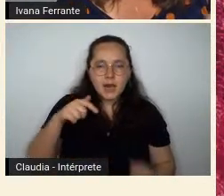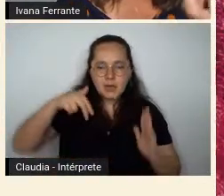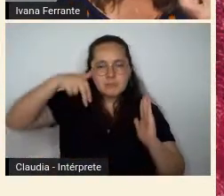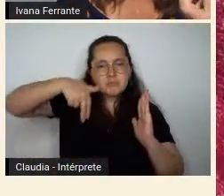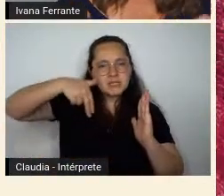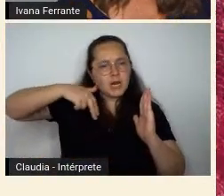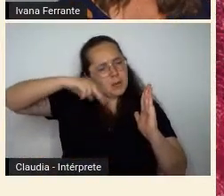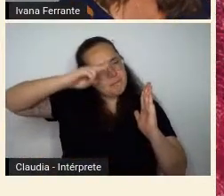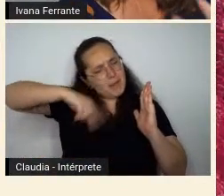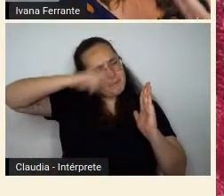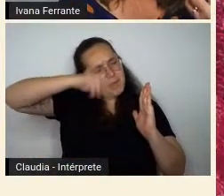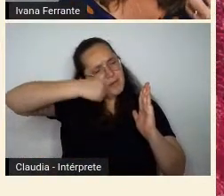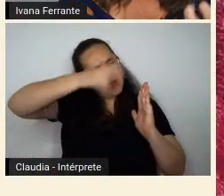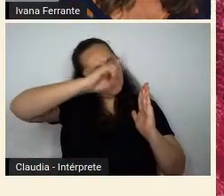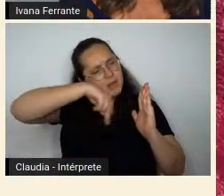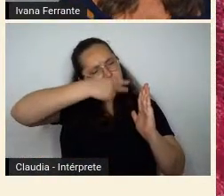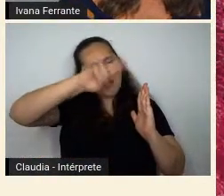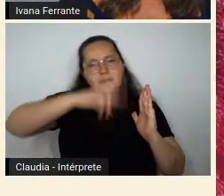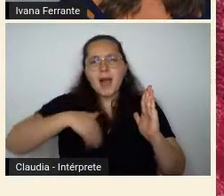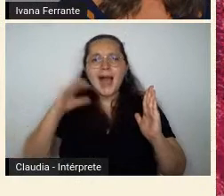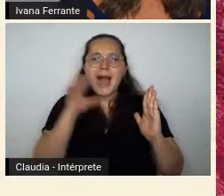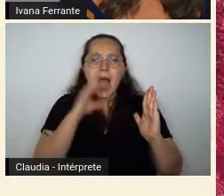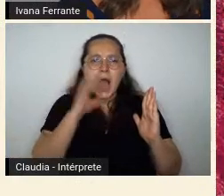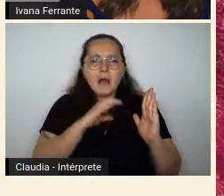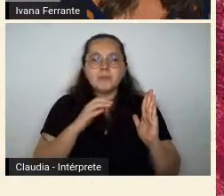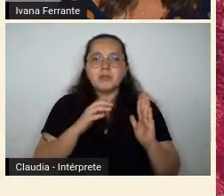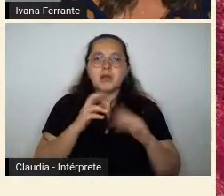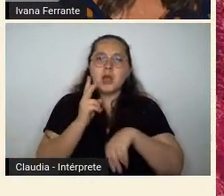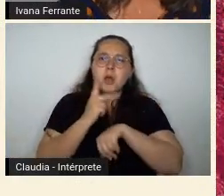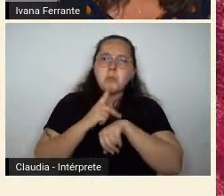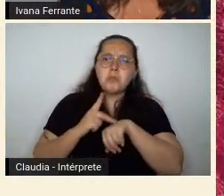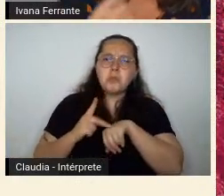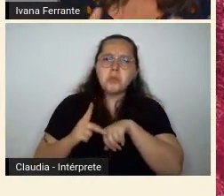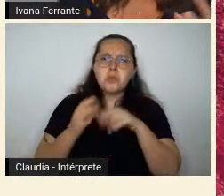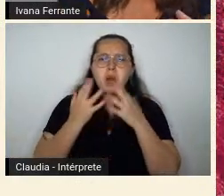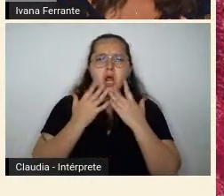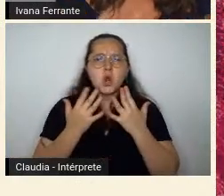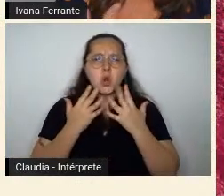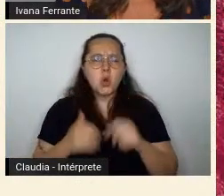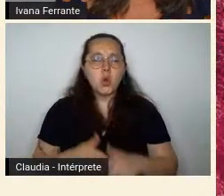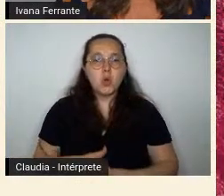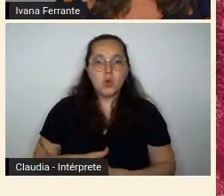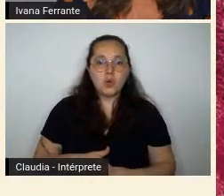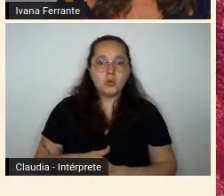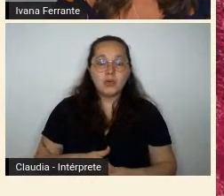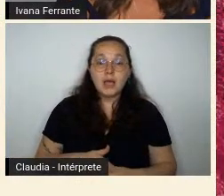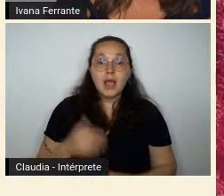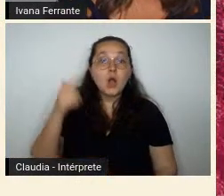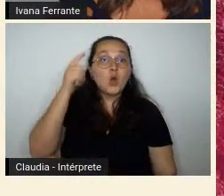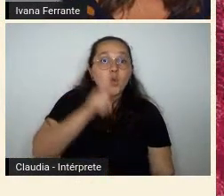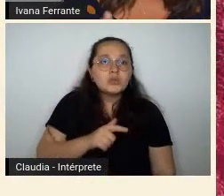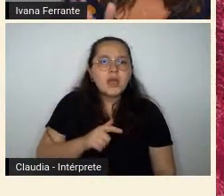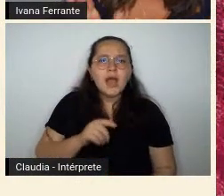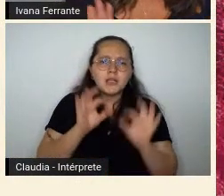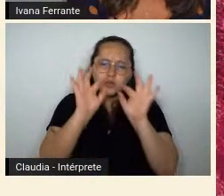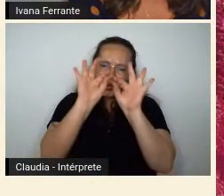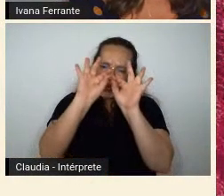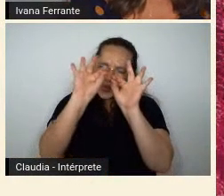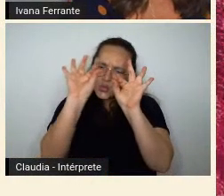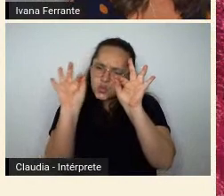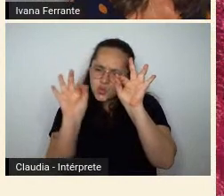as cores puras, primitivas, imprecisão nos contornos, uma